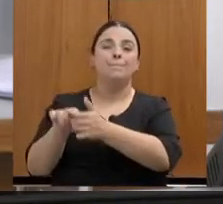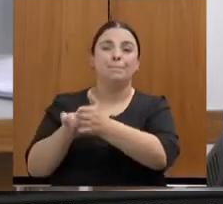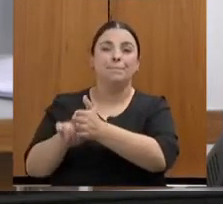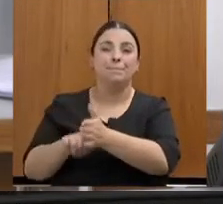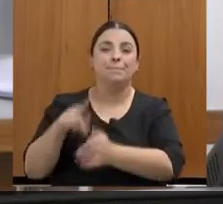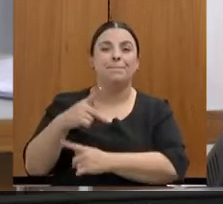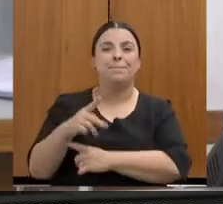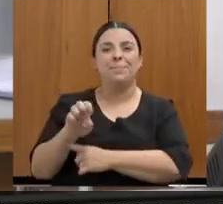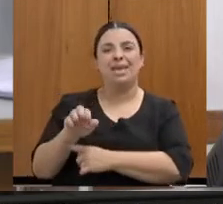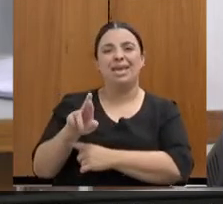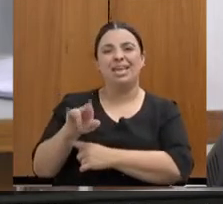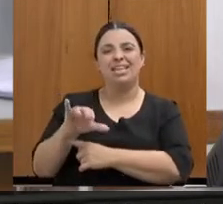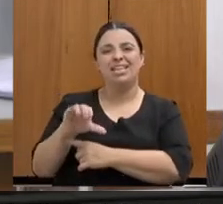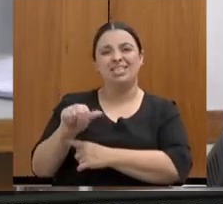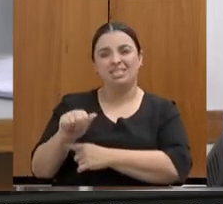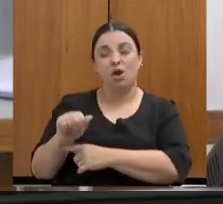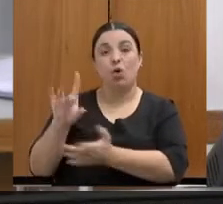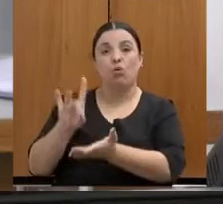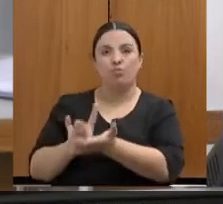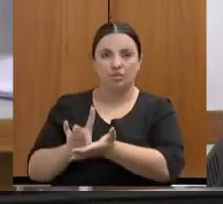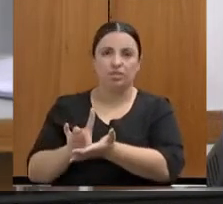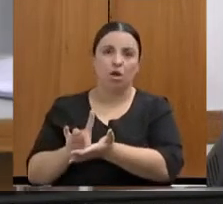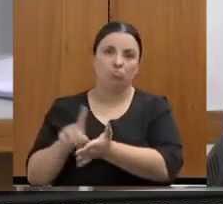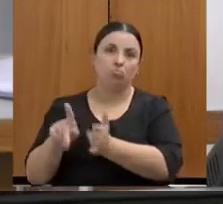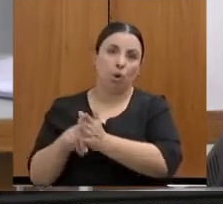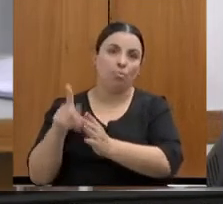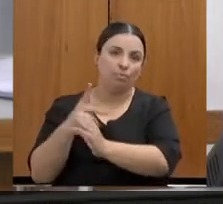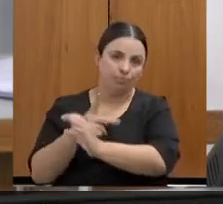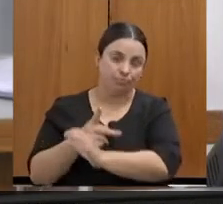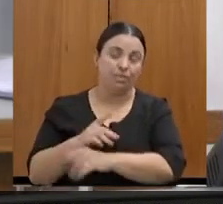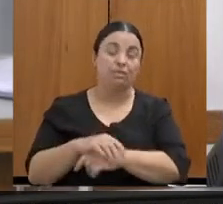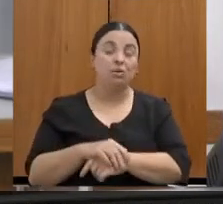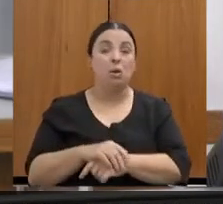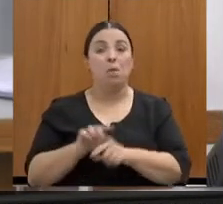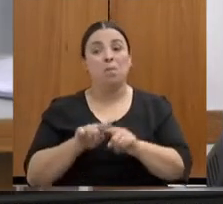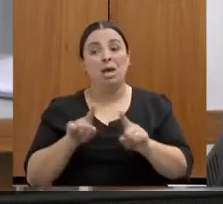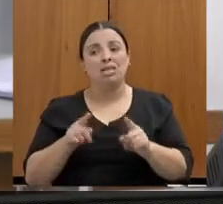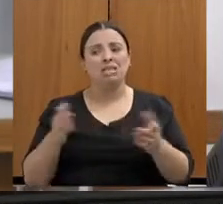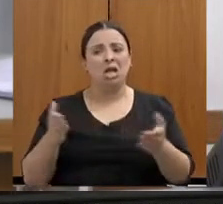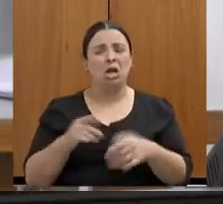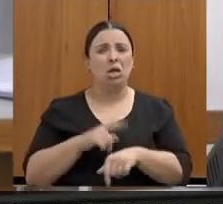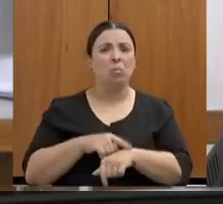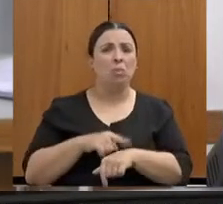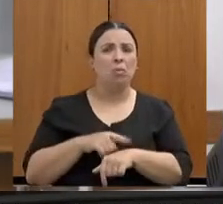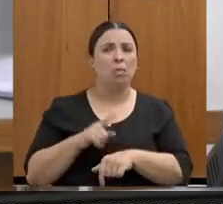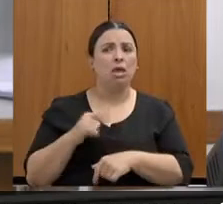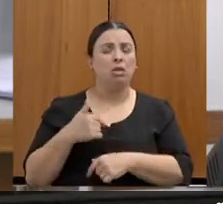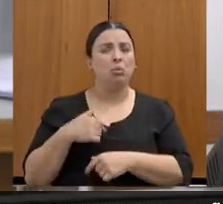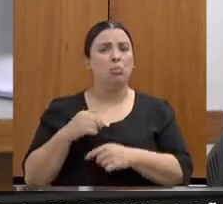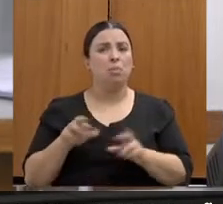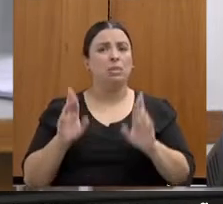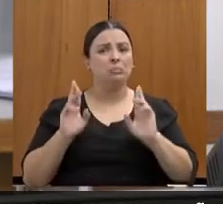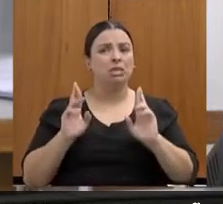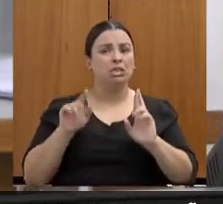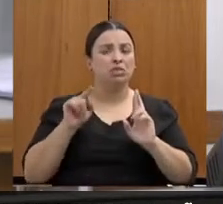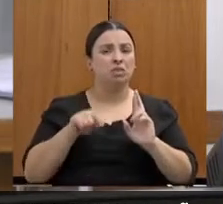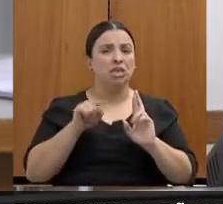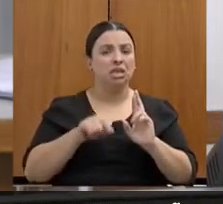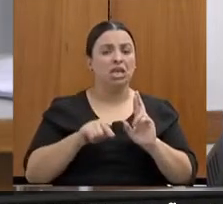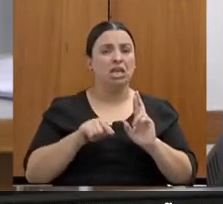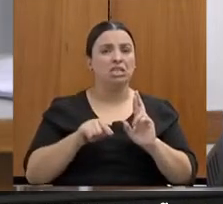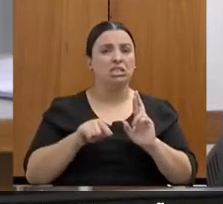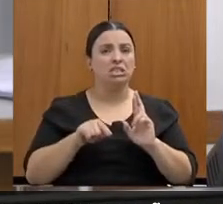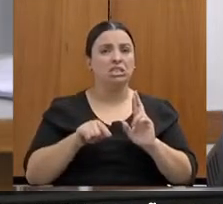oficial da Polícia Civil. E não há, nesse momento, também, uma perspectiva de que esses servidores sejam direcionados para a